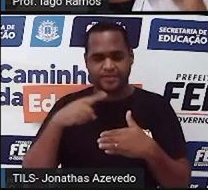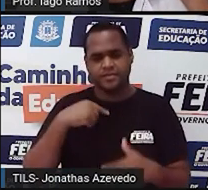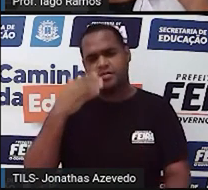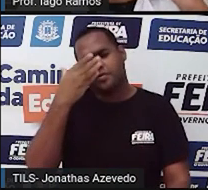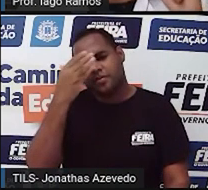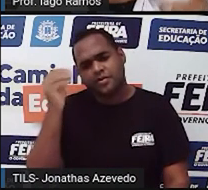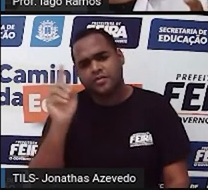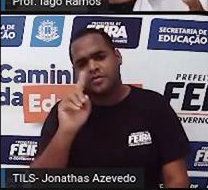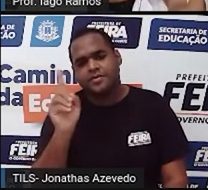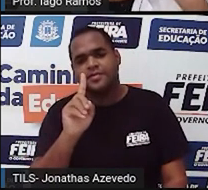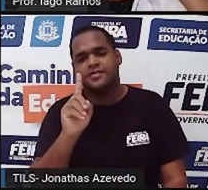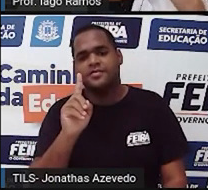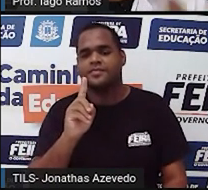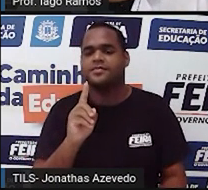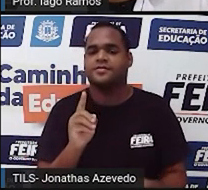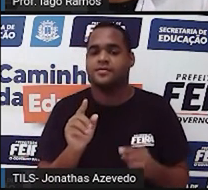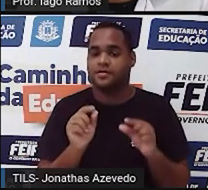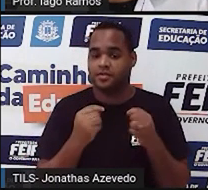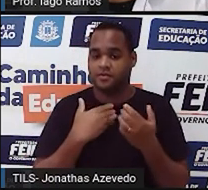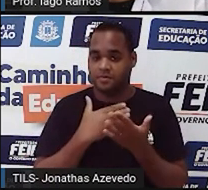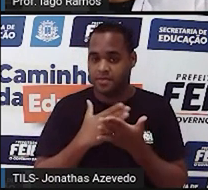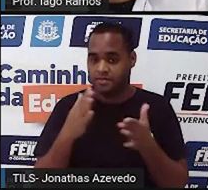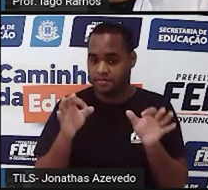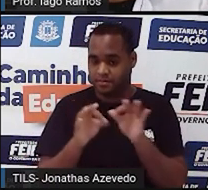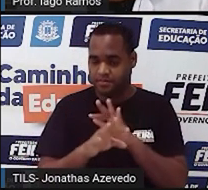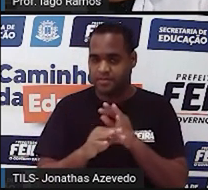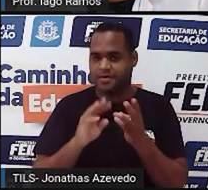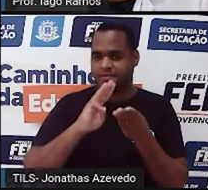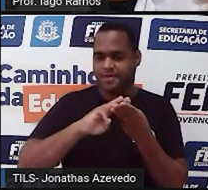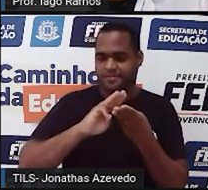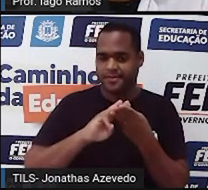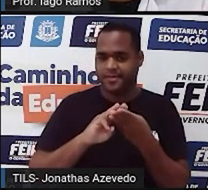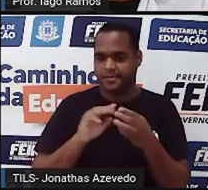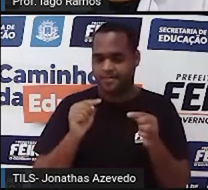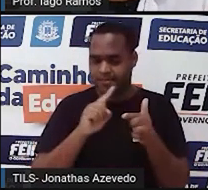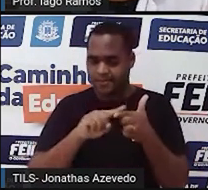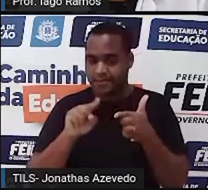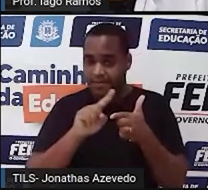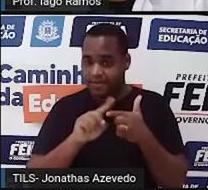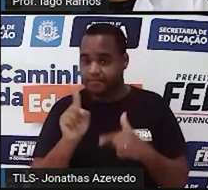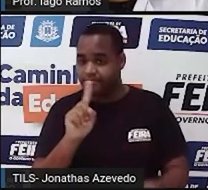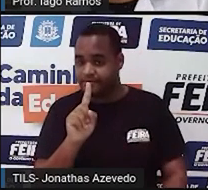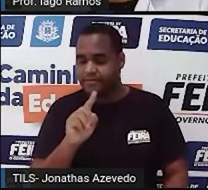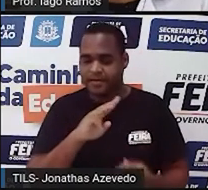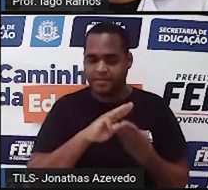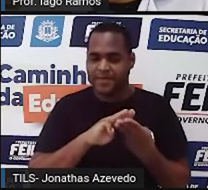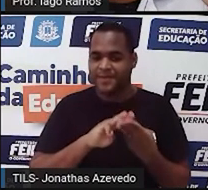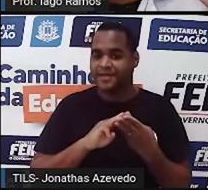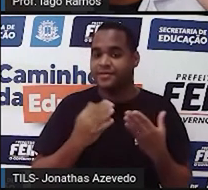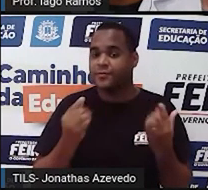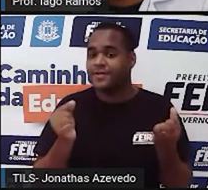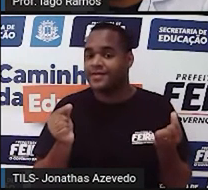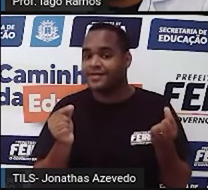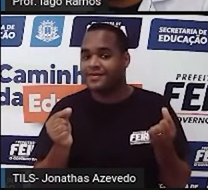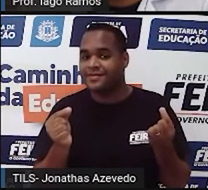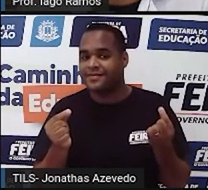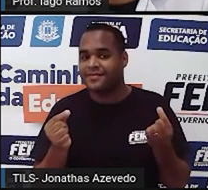esquece do nosso lema eu começo você termina matemática não é problema matemática é